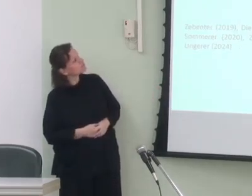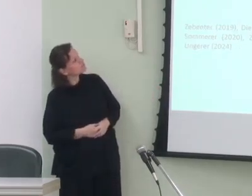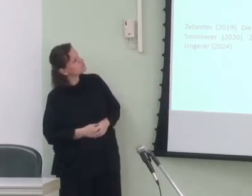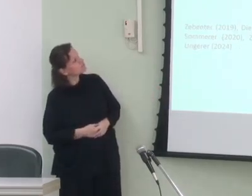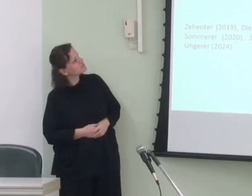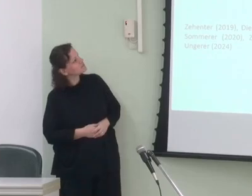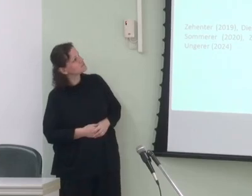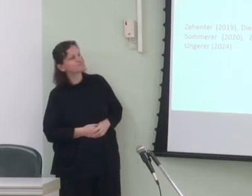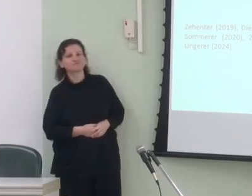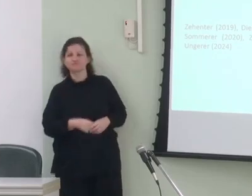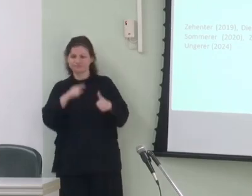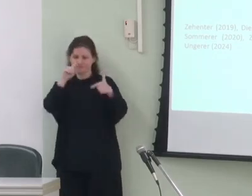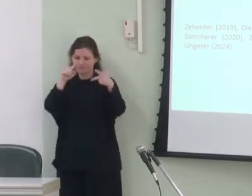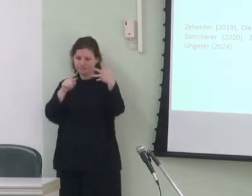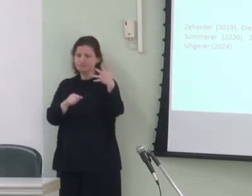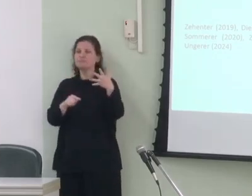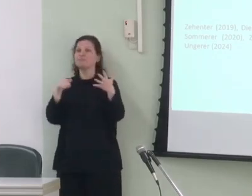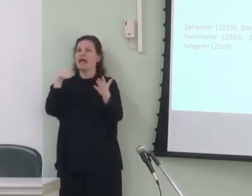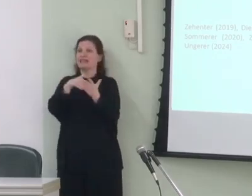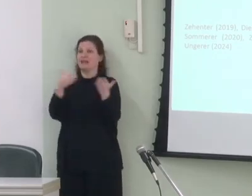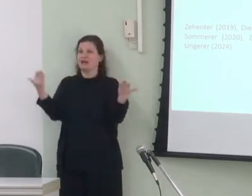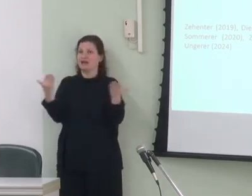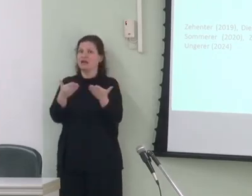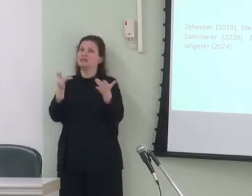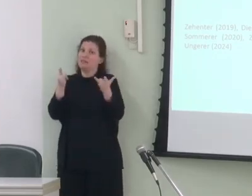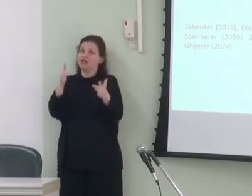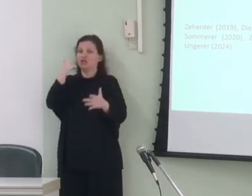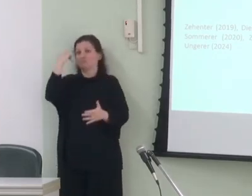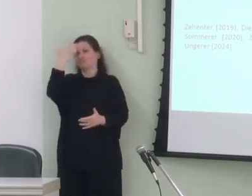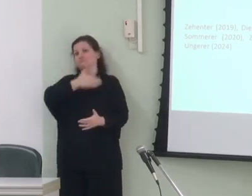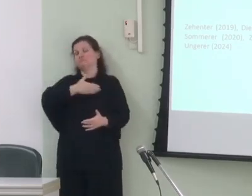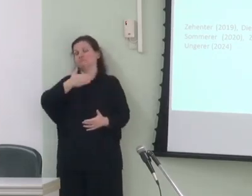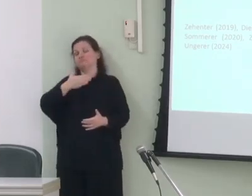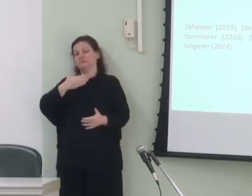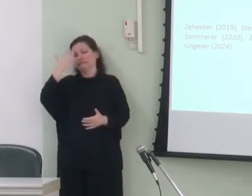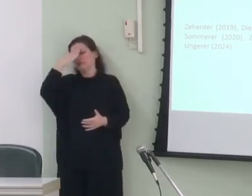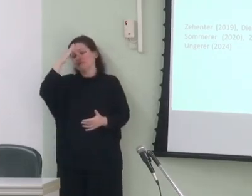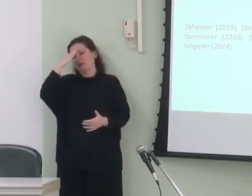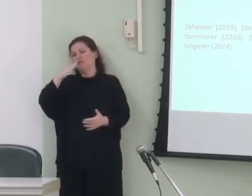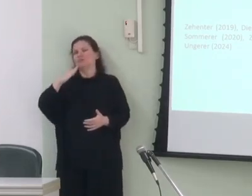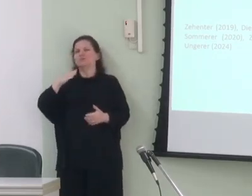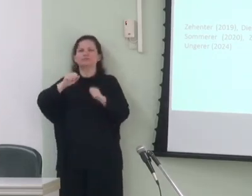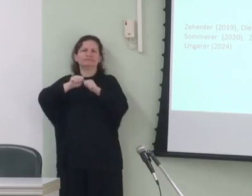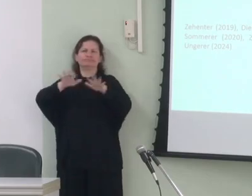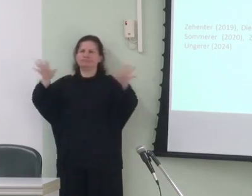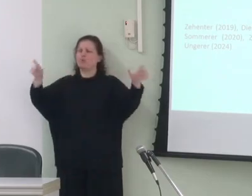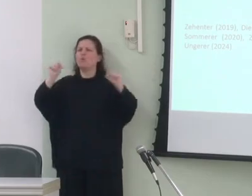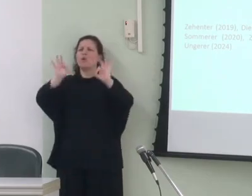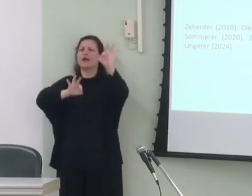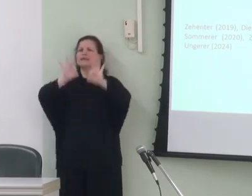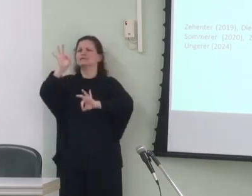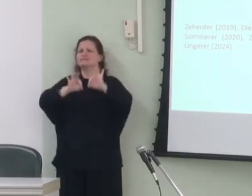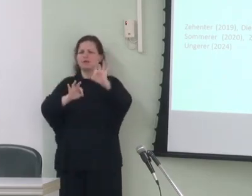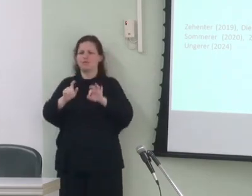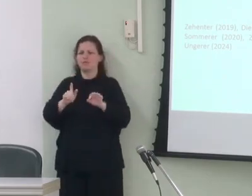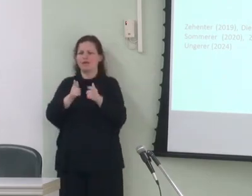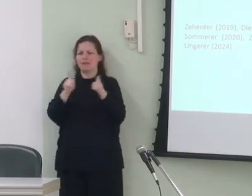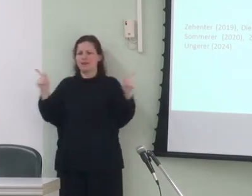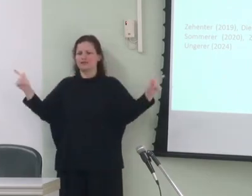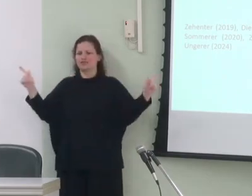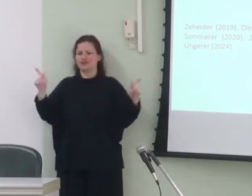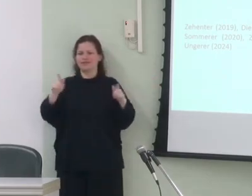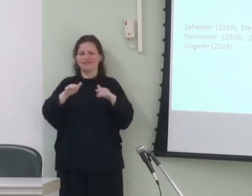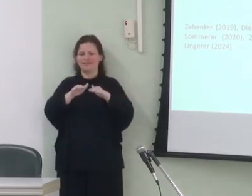as considerações feitas até aqui deixam evidente o entendimento relativamente difuso sobre a organização da gramática em elos